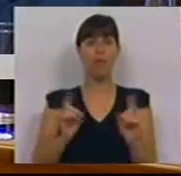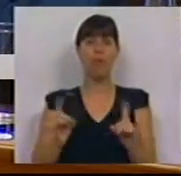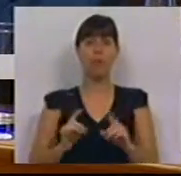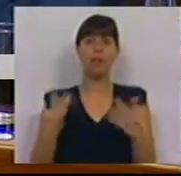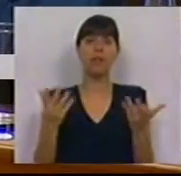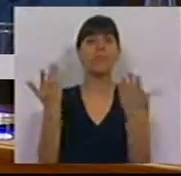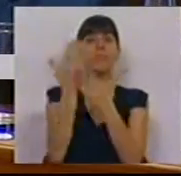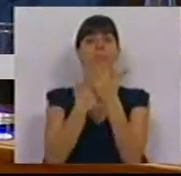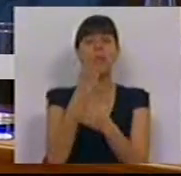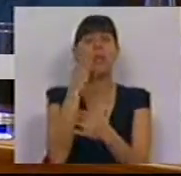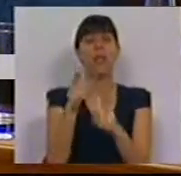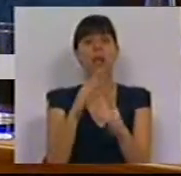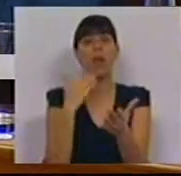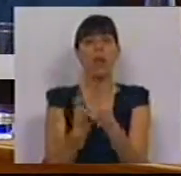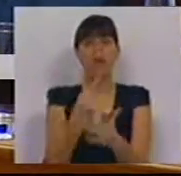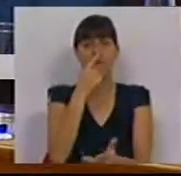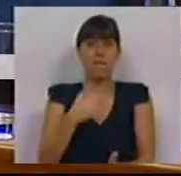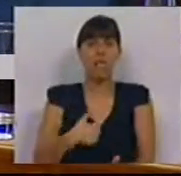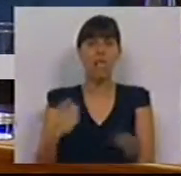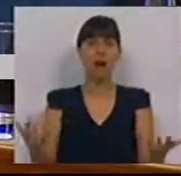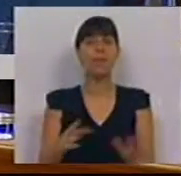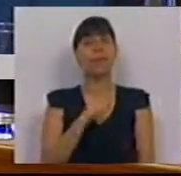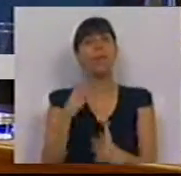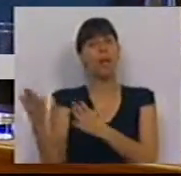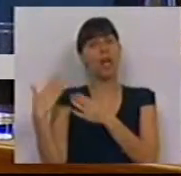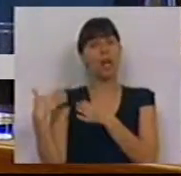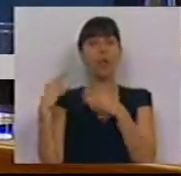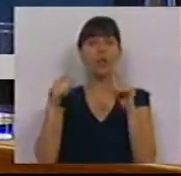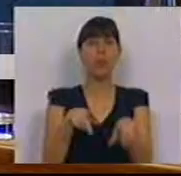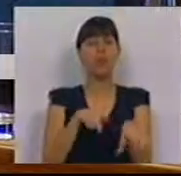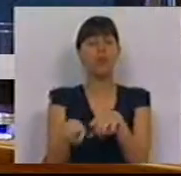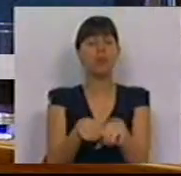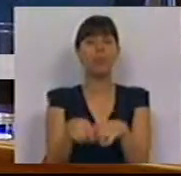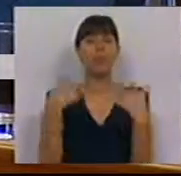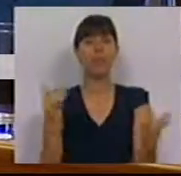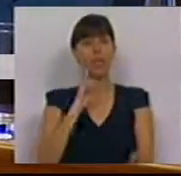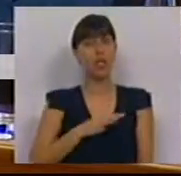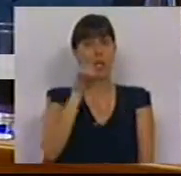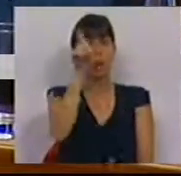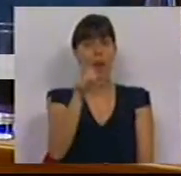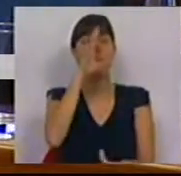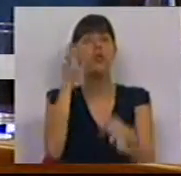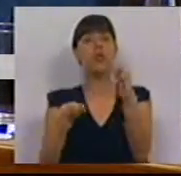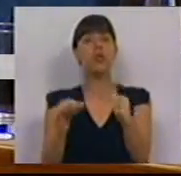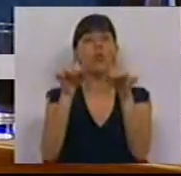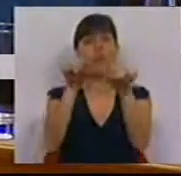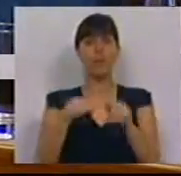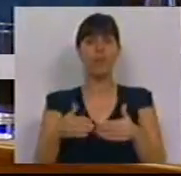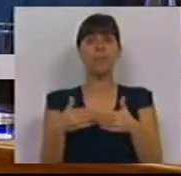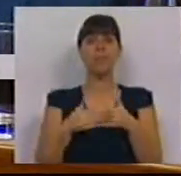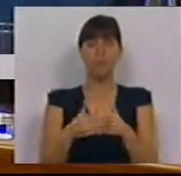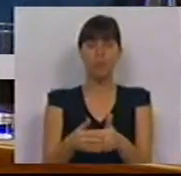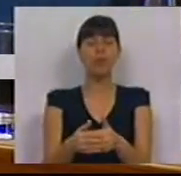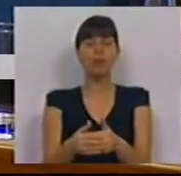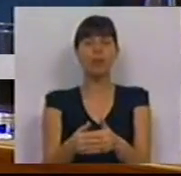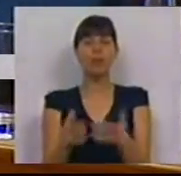Presidente e o Dirigente alega que isso contribuiu para a falha. Portanto, as responsabilidades políticas da Sra. Ministra da Justiça neste processo